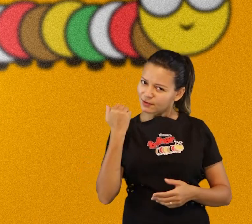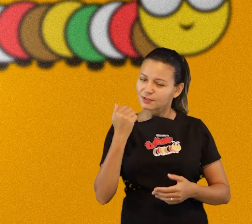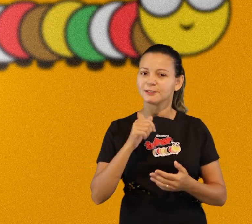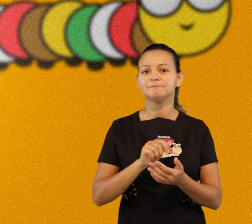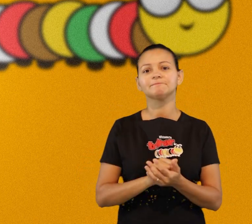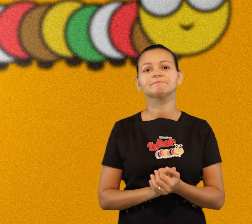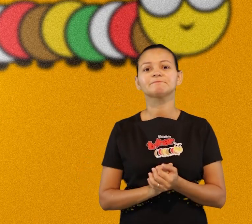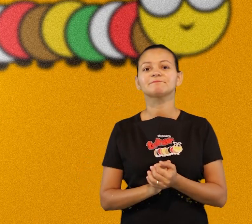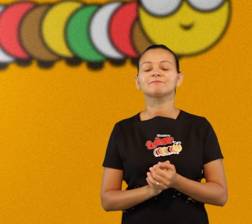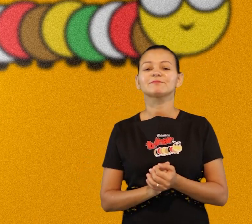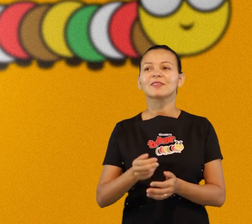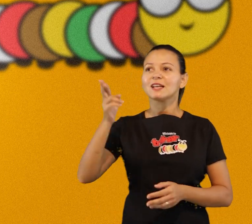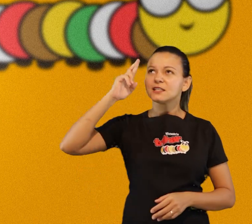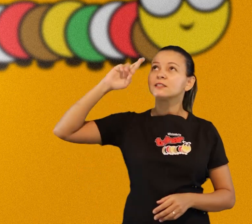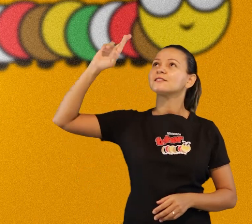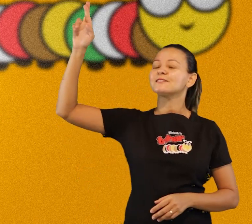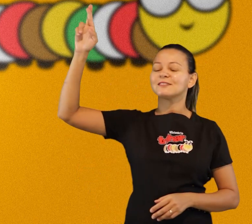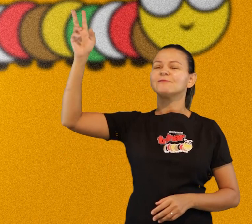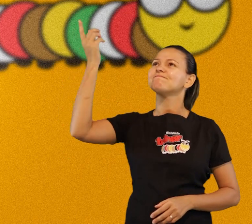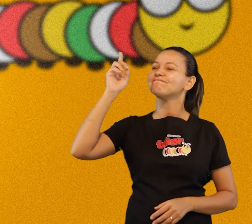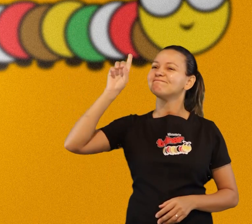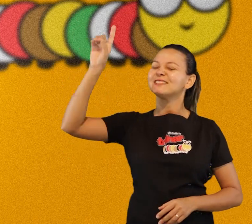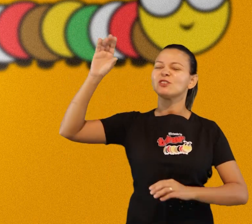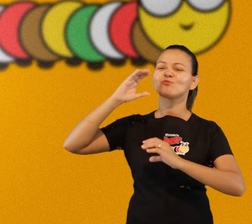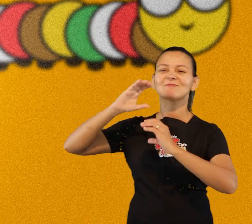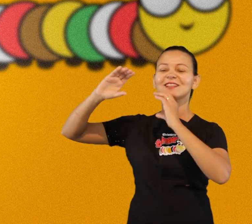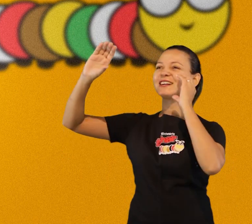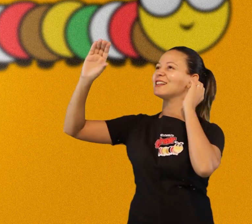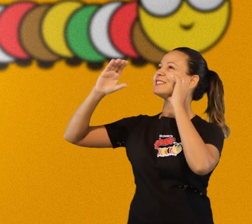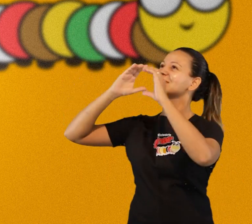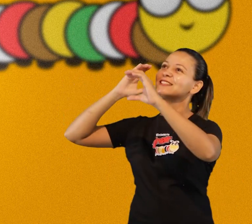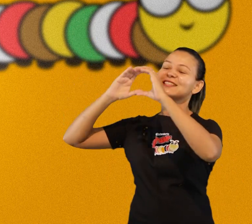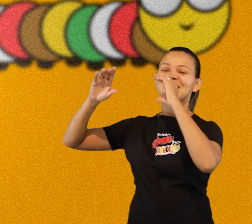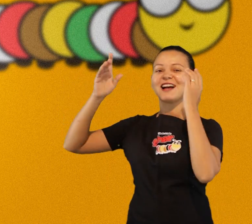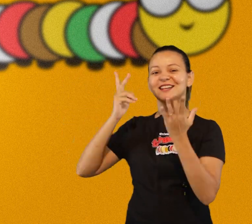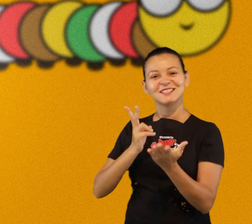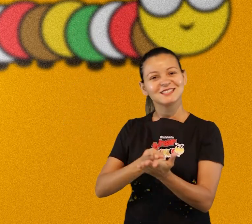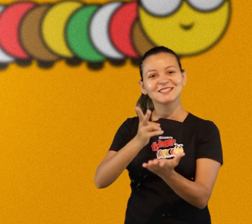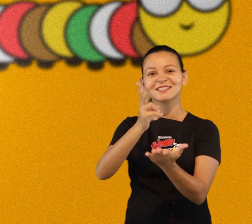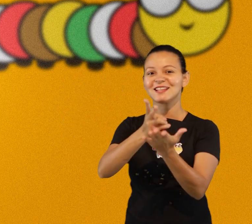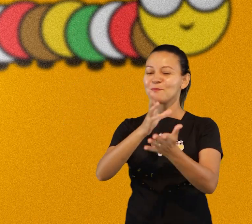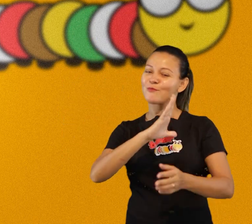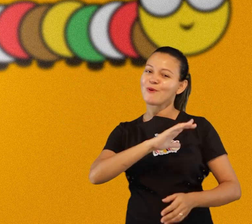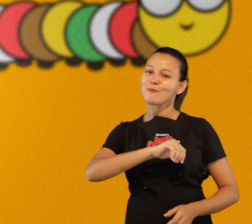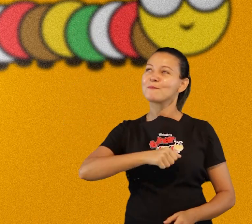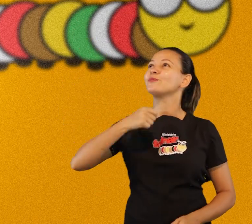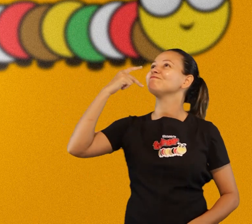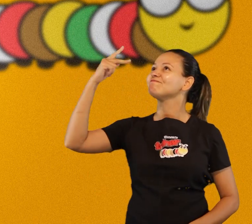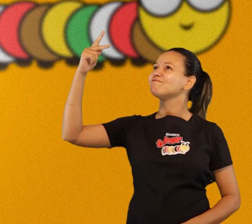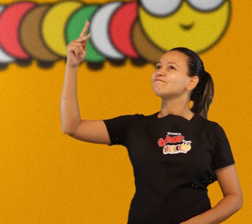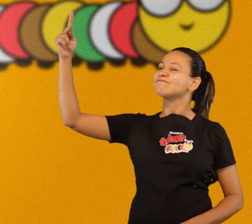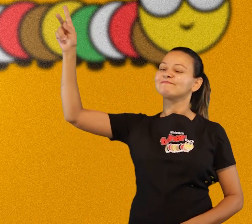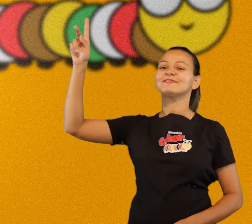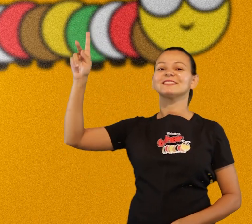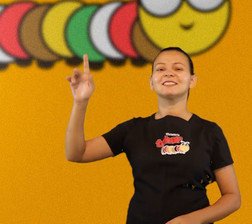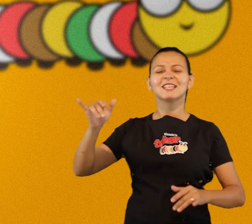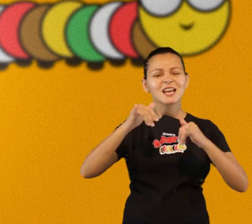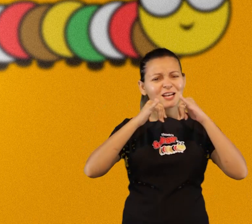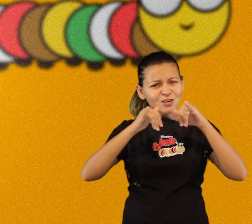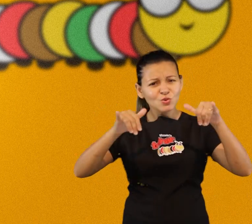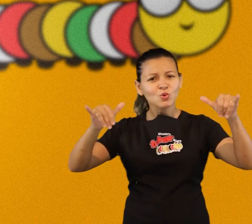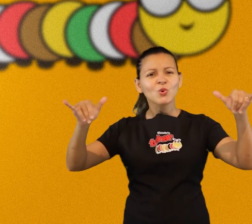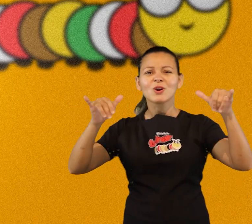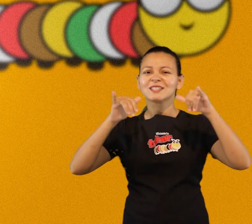assim ó Ó Senhor Deus, eu sempre cantarei a respeito do teu amor e anunciarei a tua